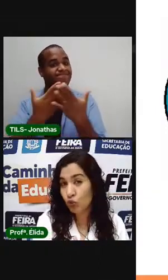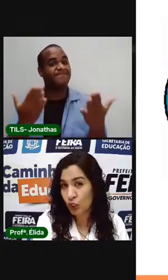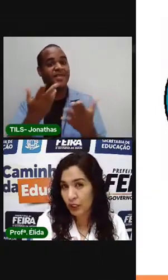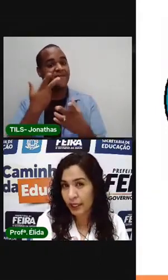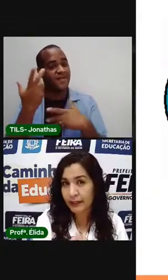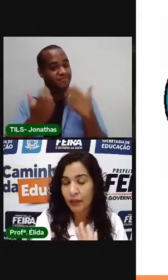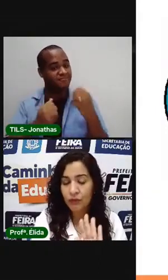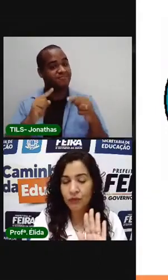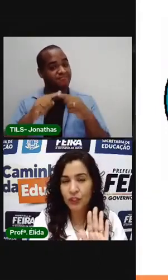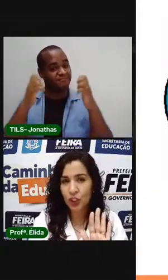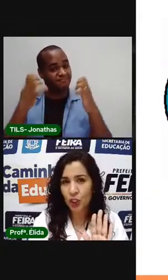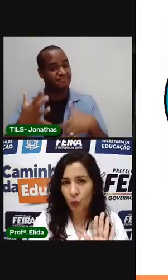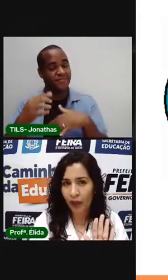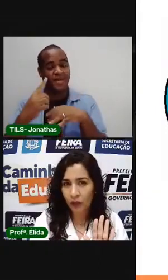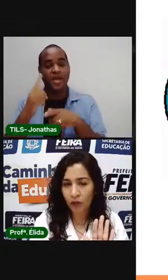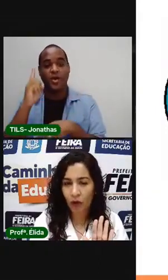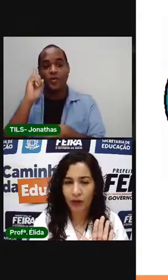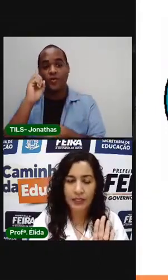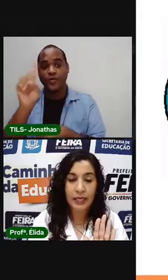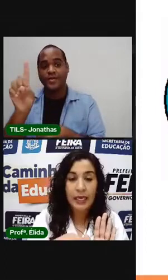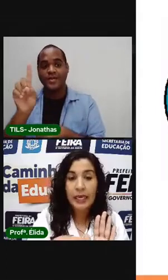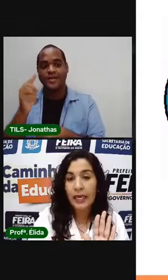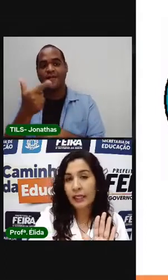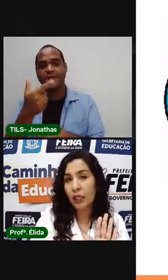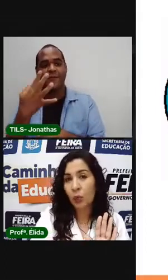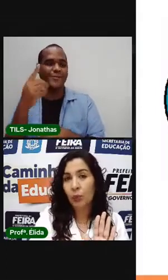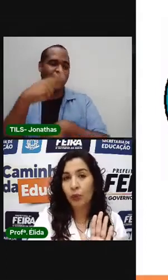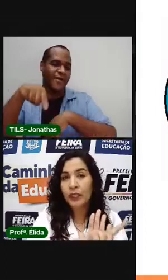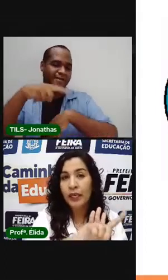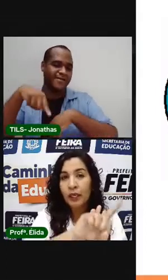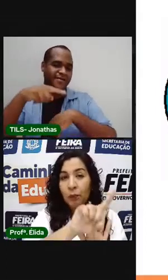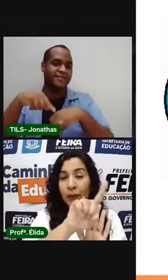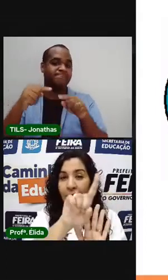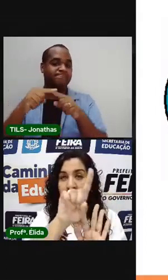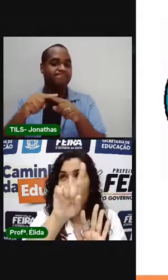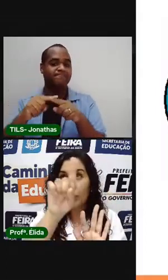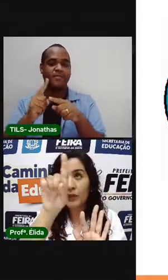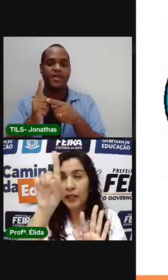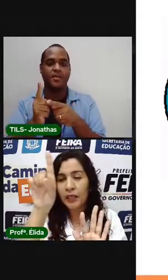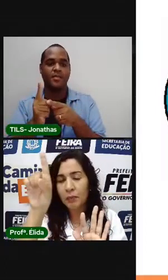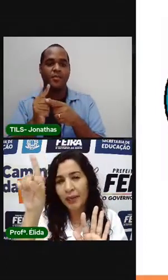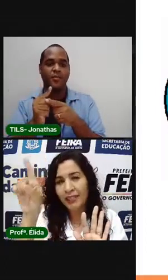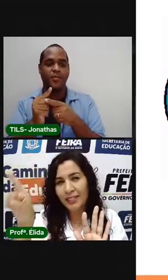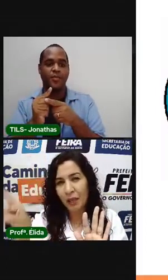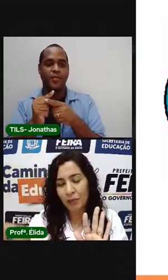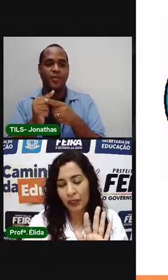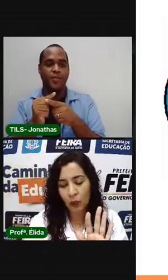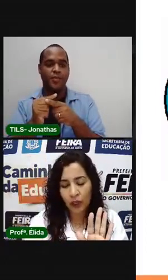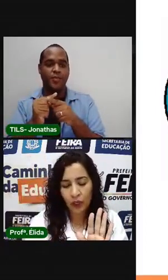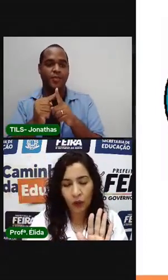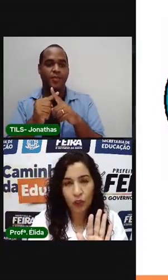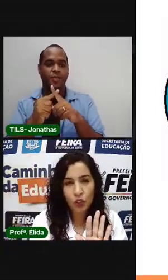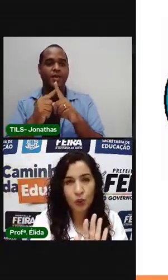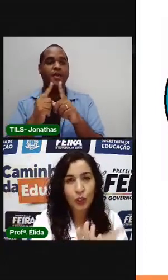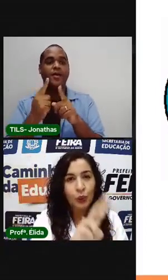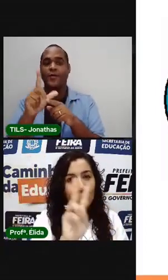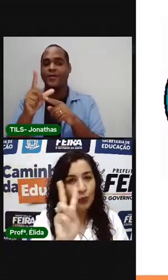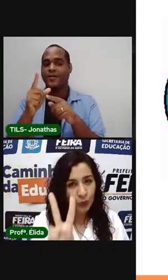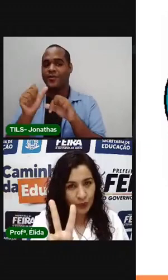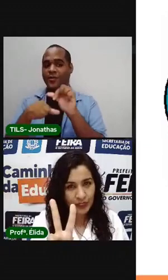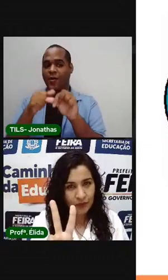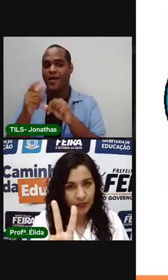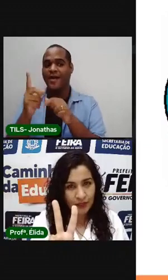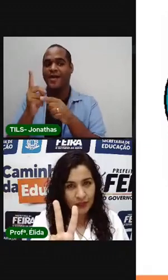que um dia tem 24 horas. Então, um ponteiro pequeno tem que passar pelo relógio